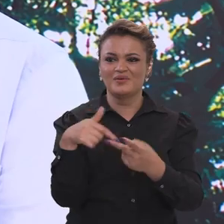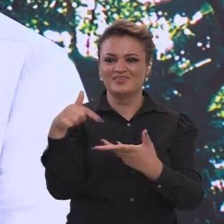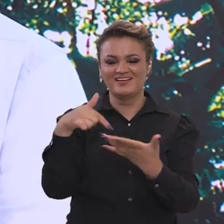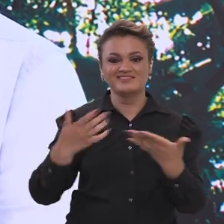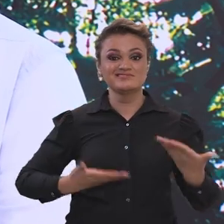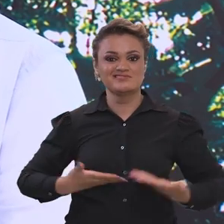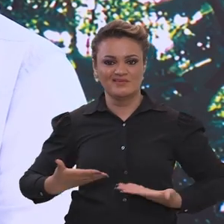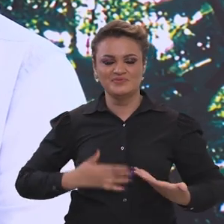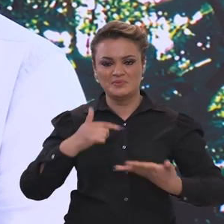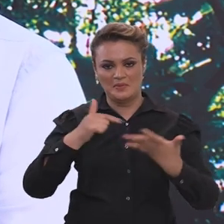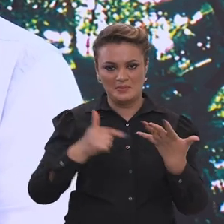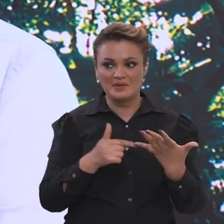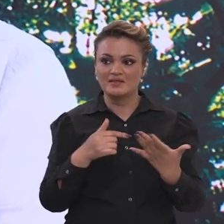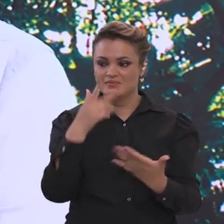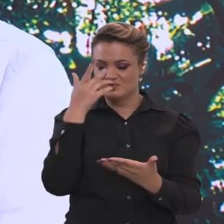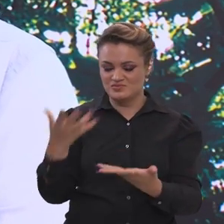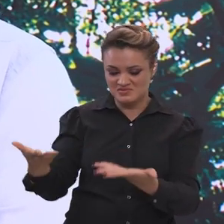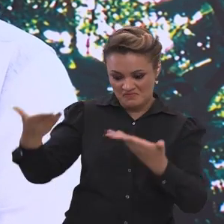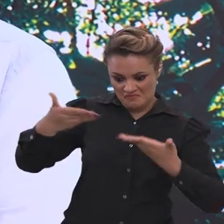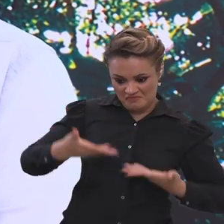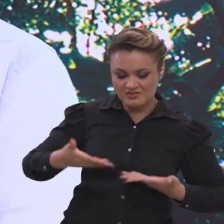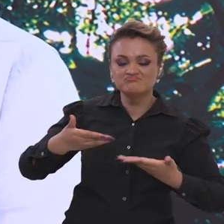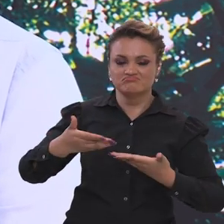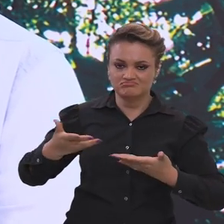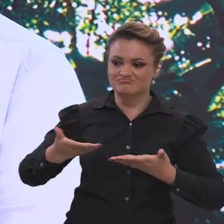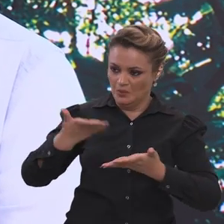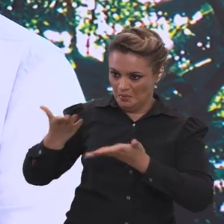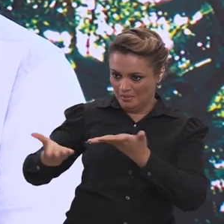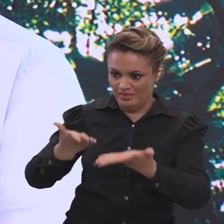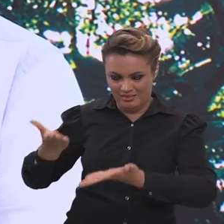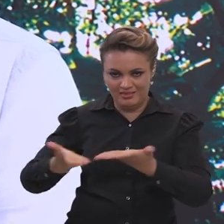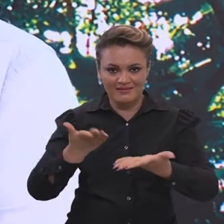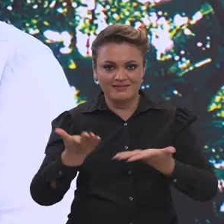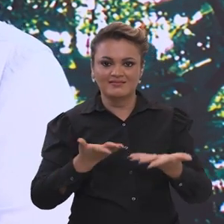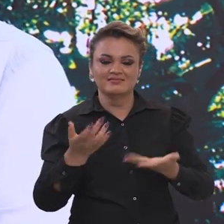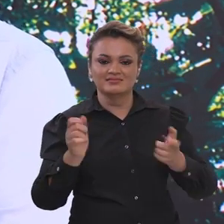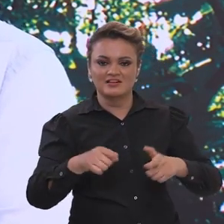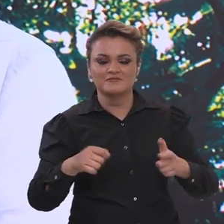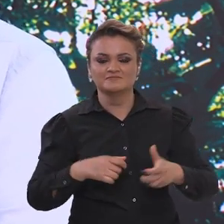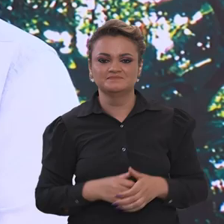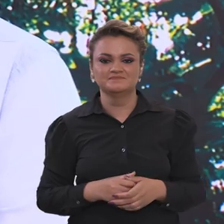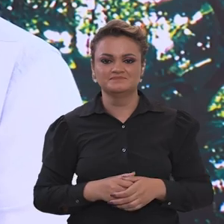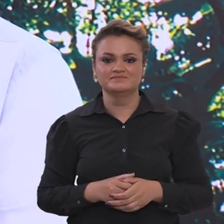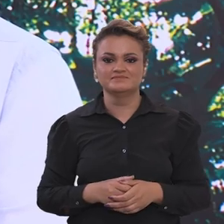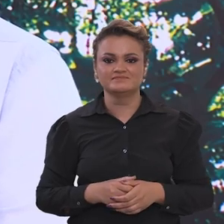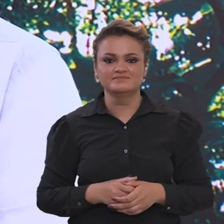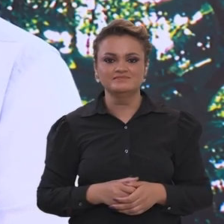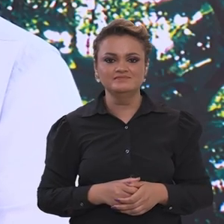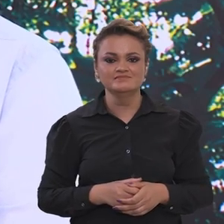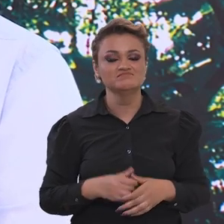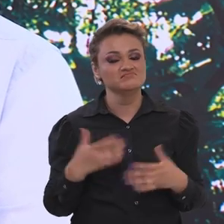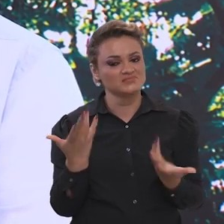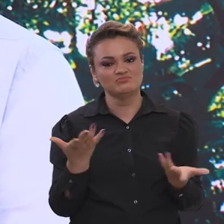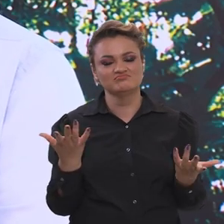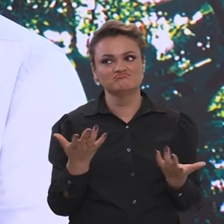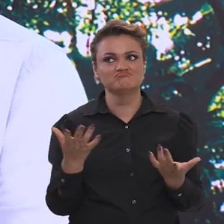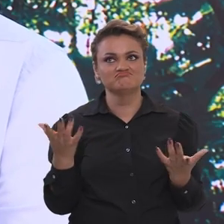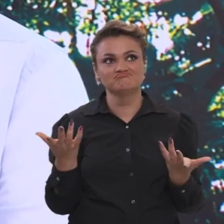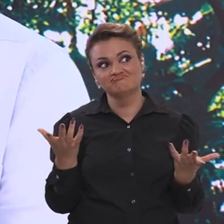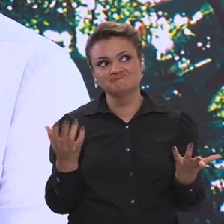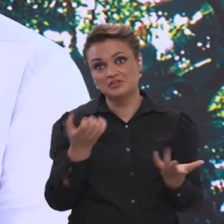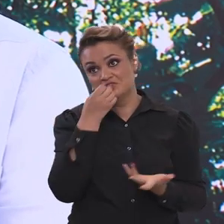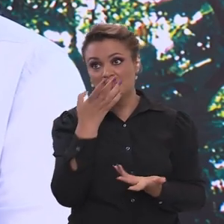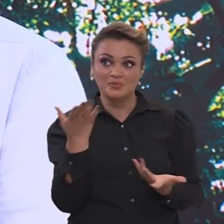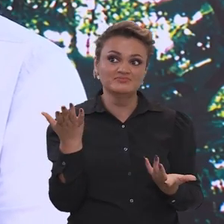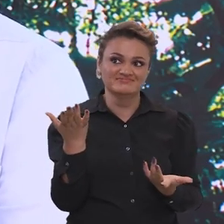capaz de receber essa grande quantidade de pessoas que vão chegar aqui. Então, eu acho que o